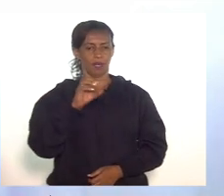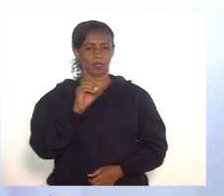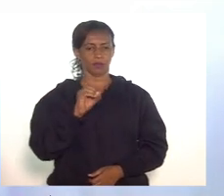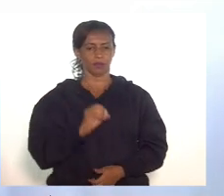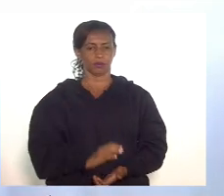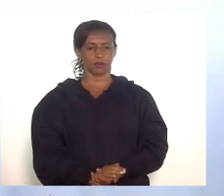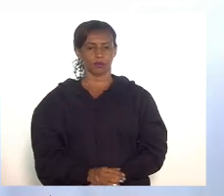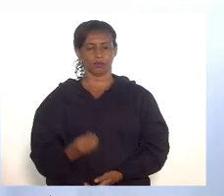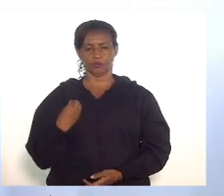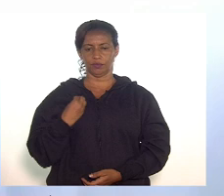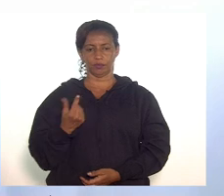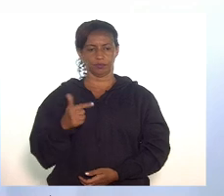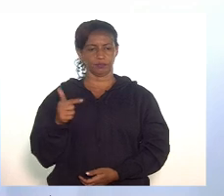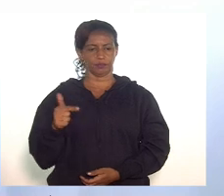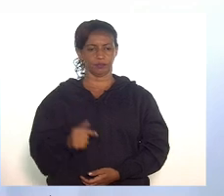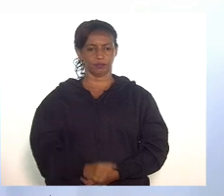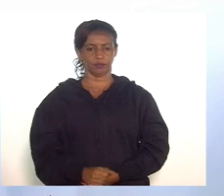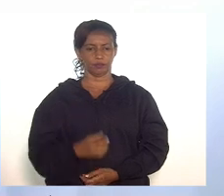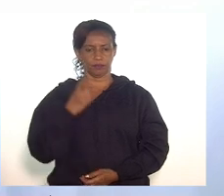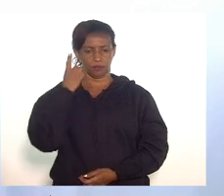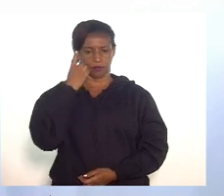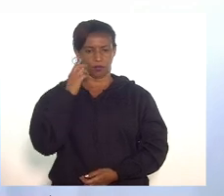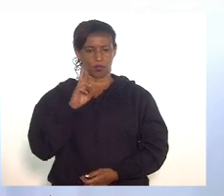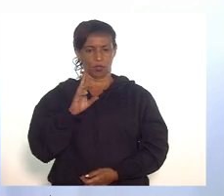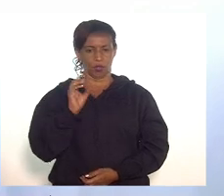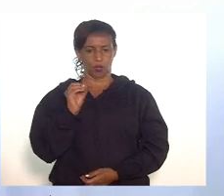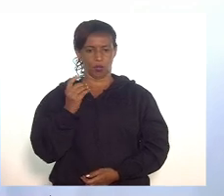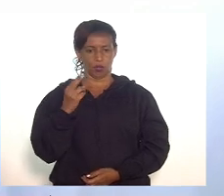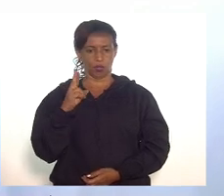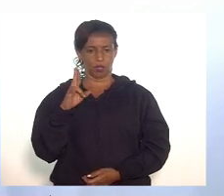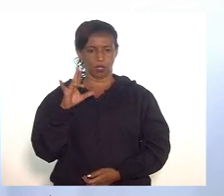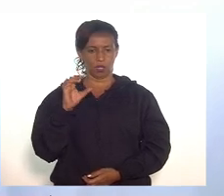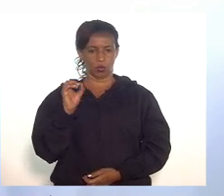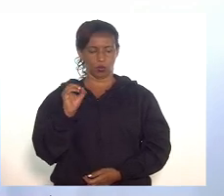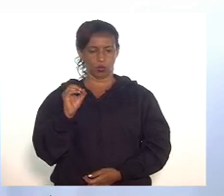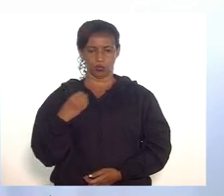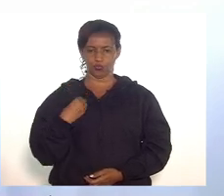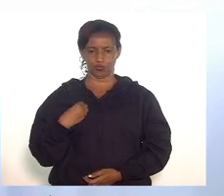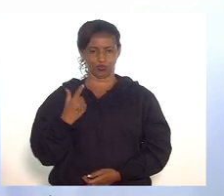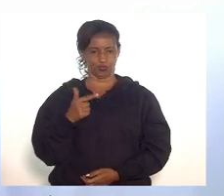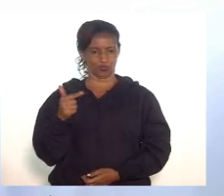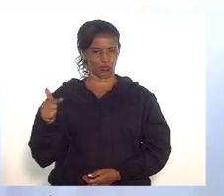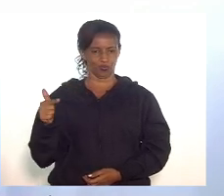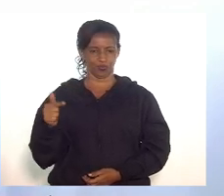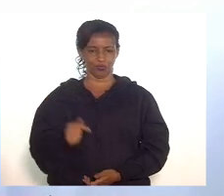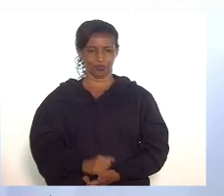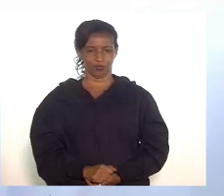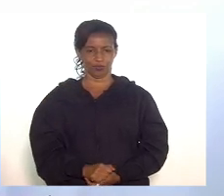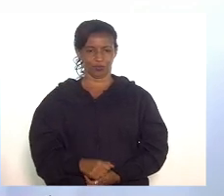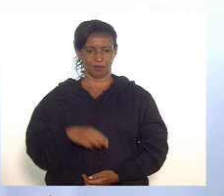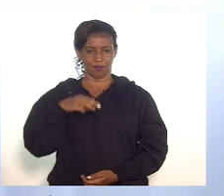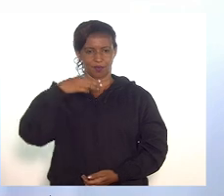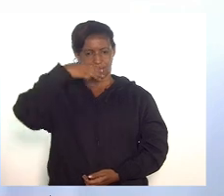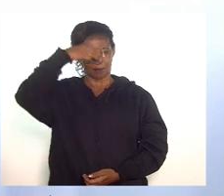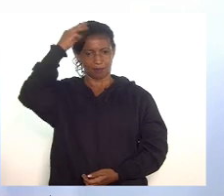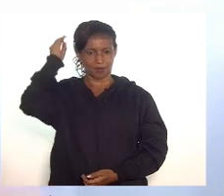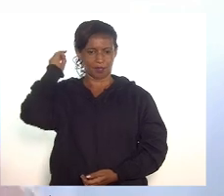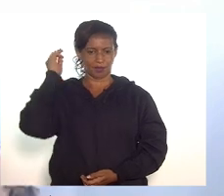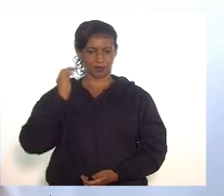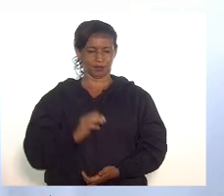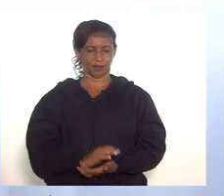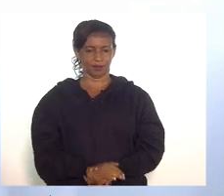Não se encontrando presente, deputado Rodrigo Bacelar. Não se encontrando presente, Márcio Pacheco.